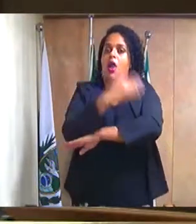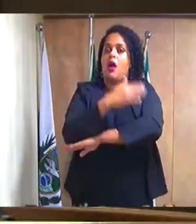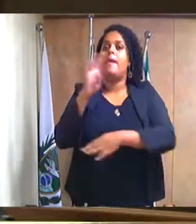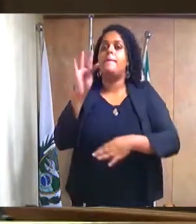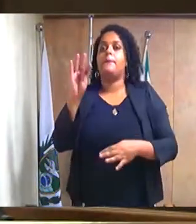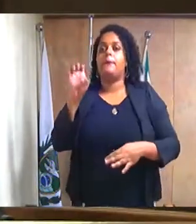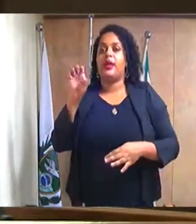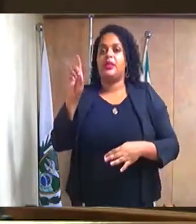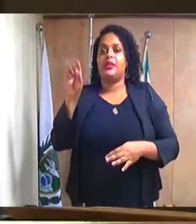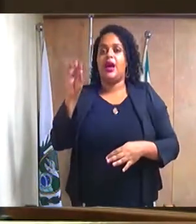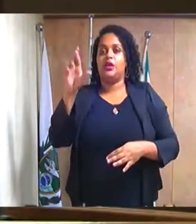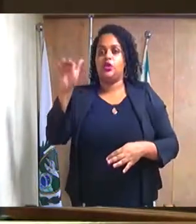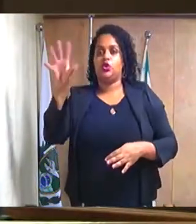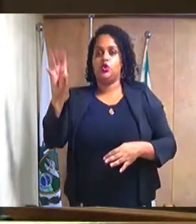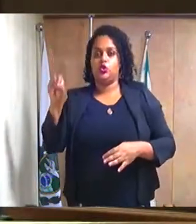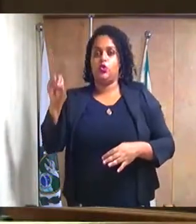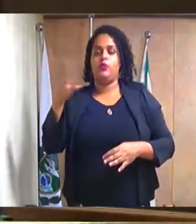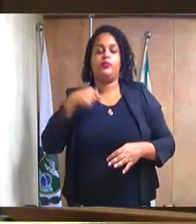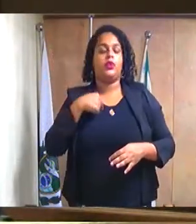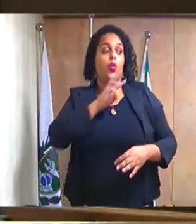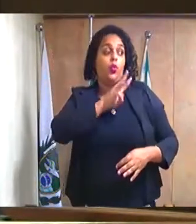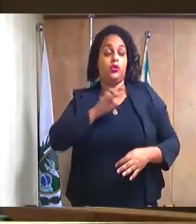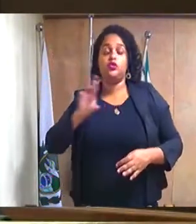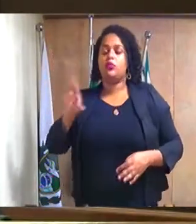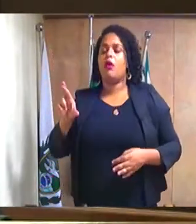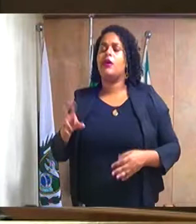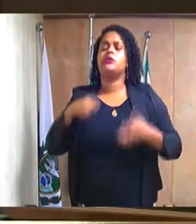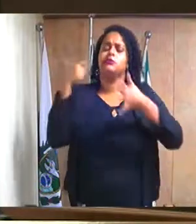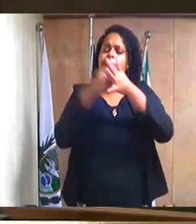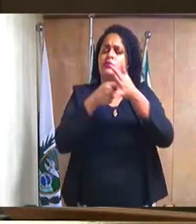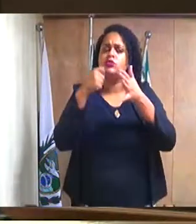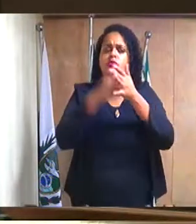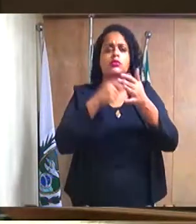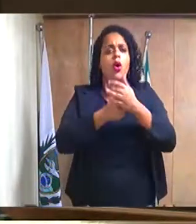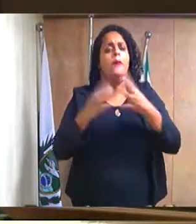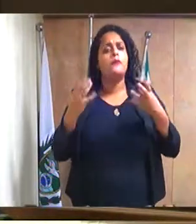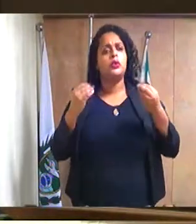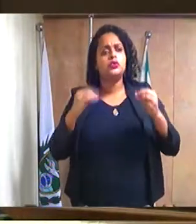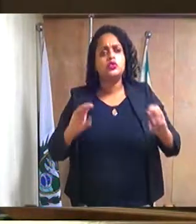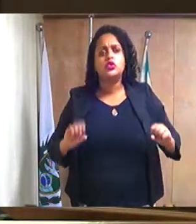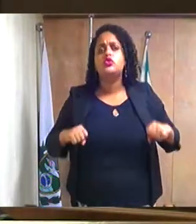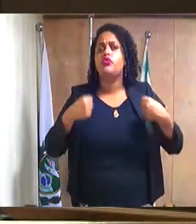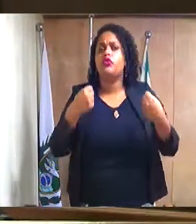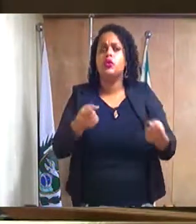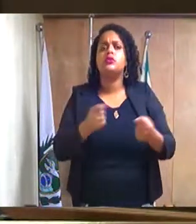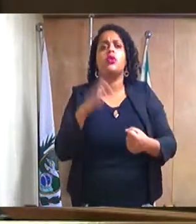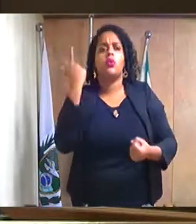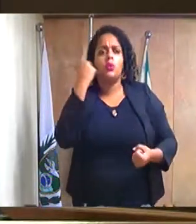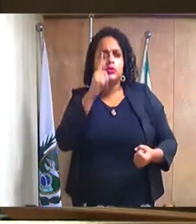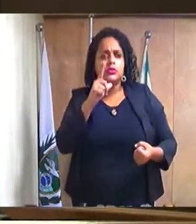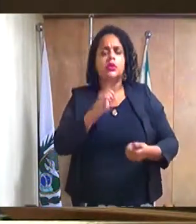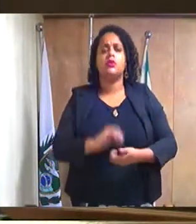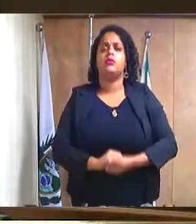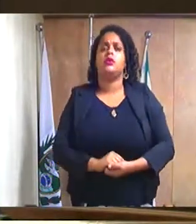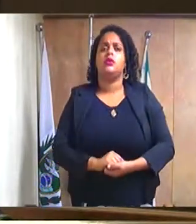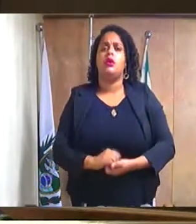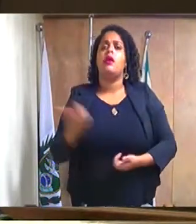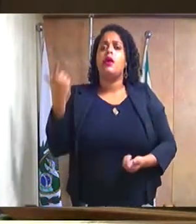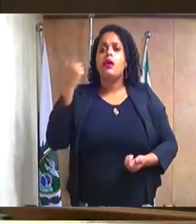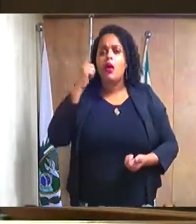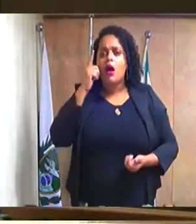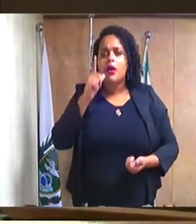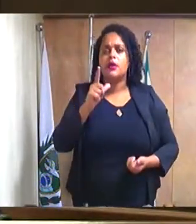E o prefeito Austin Reis lutou com muitos esforços e conseguiu ganhar